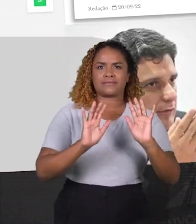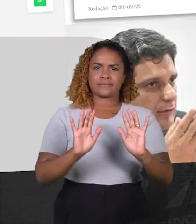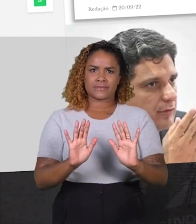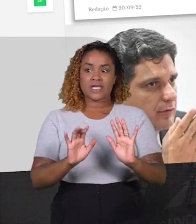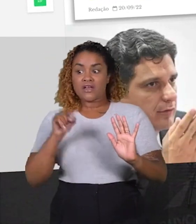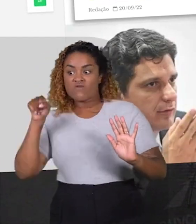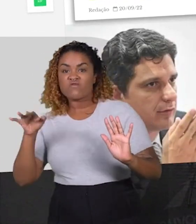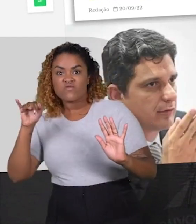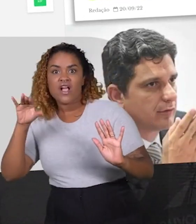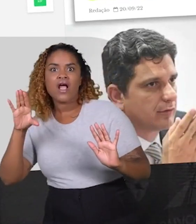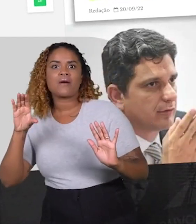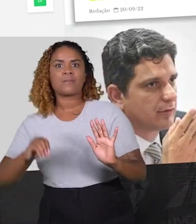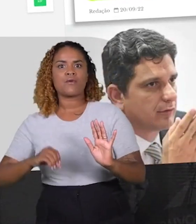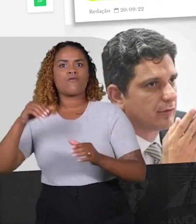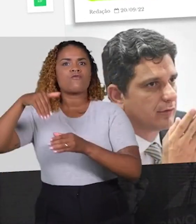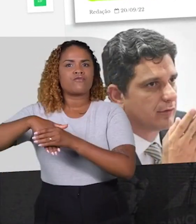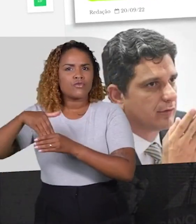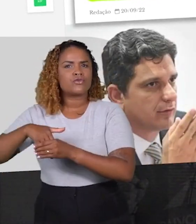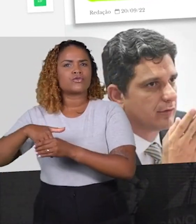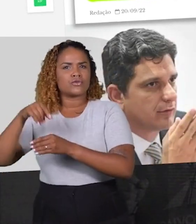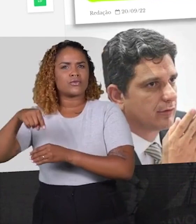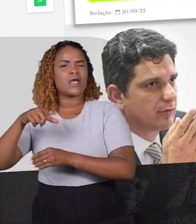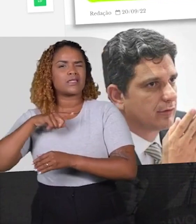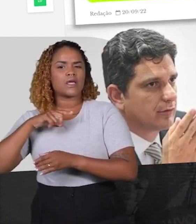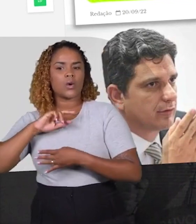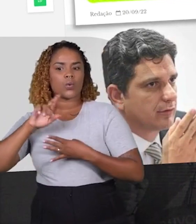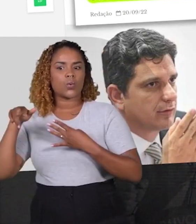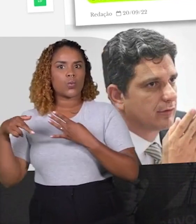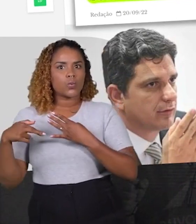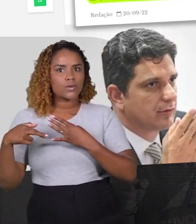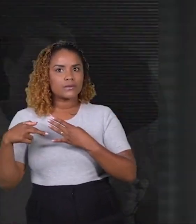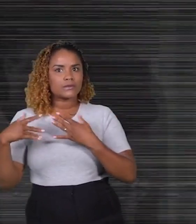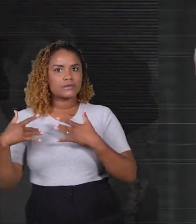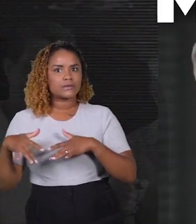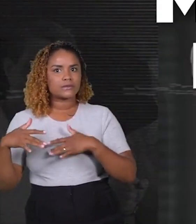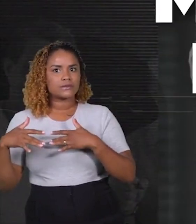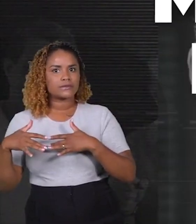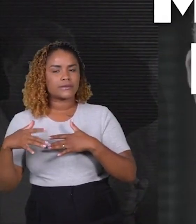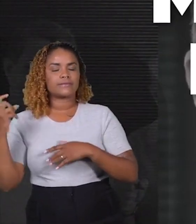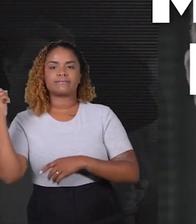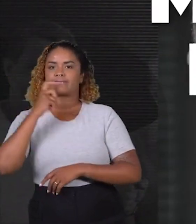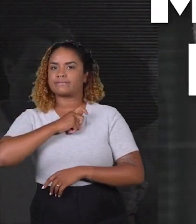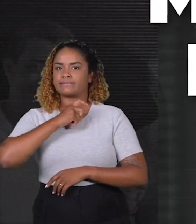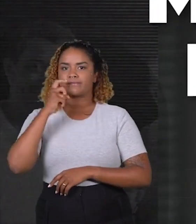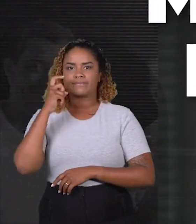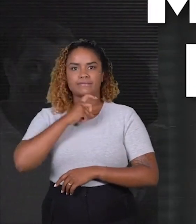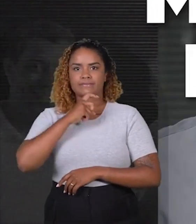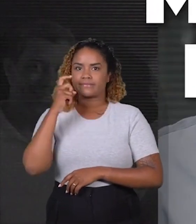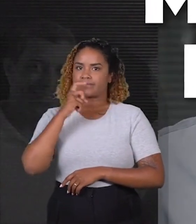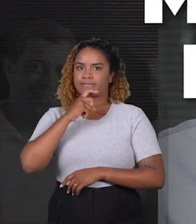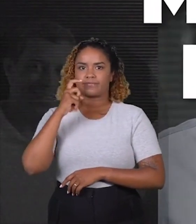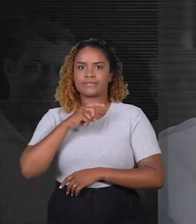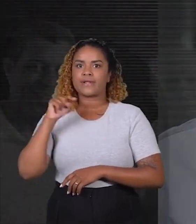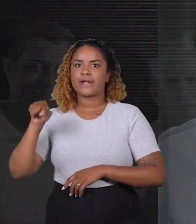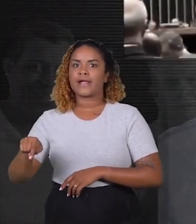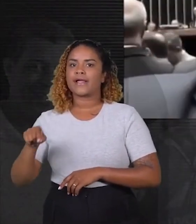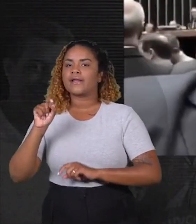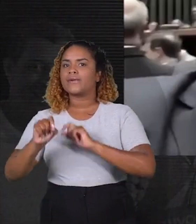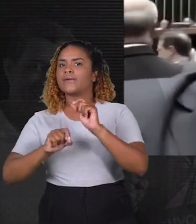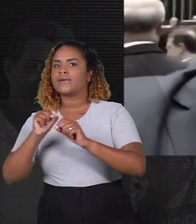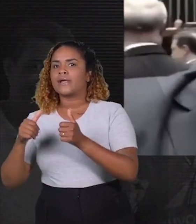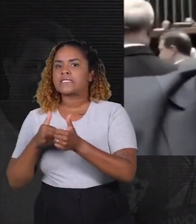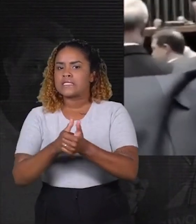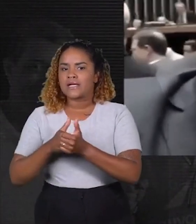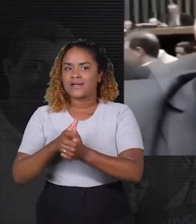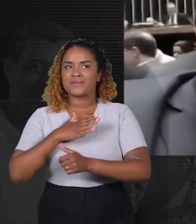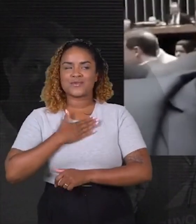Fábio votou a favor e ainda recebeu recursos. Mitidieri mente sobre traição. Fábio